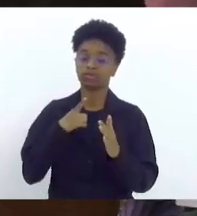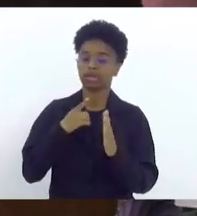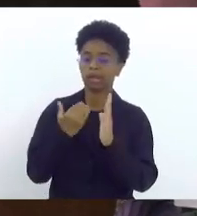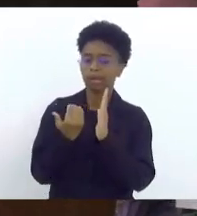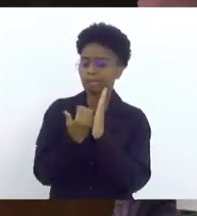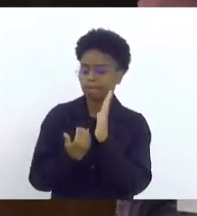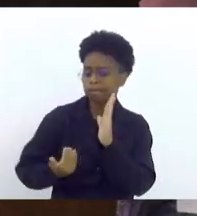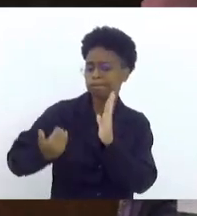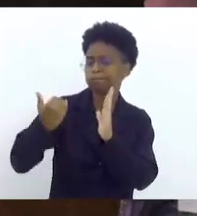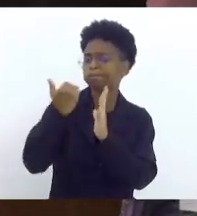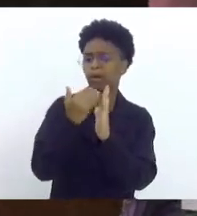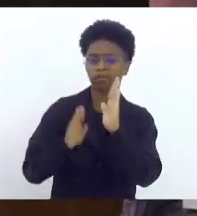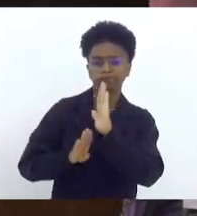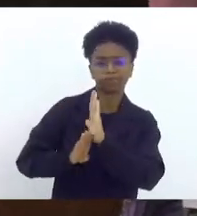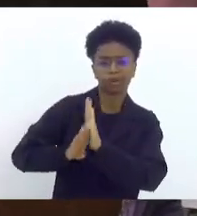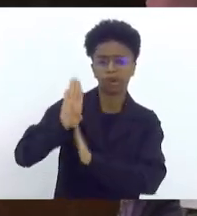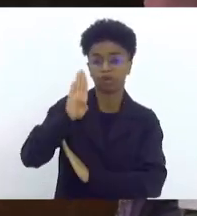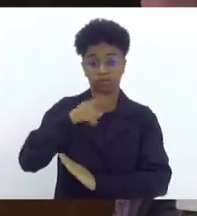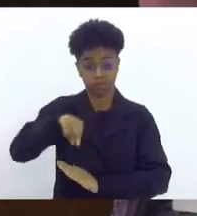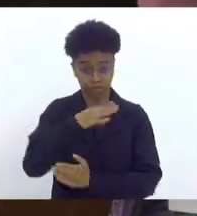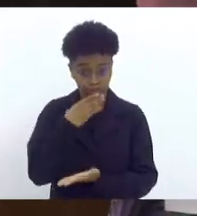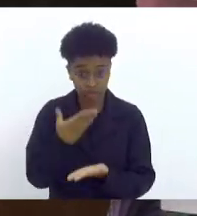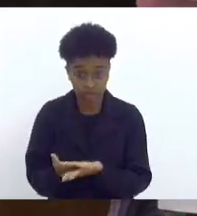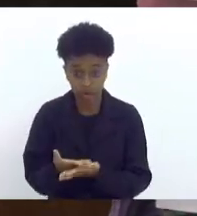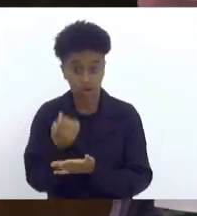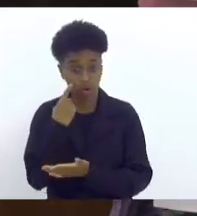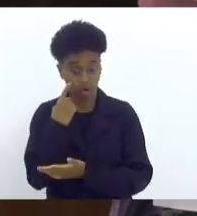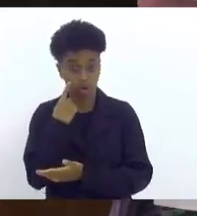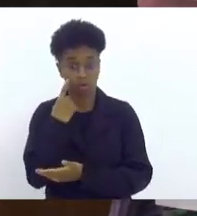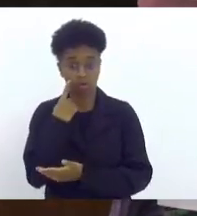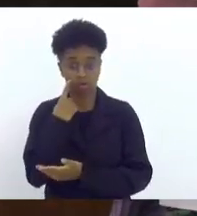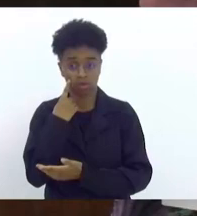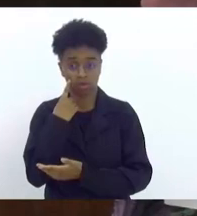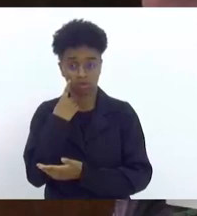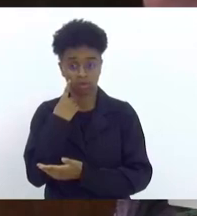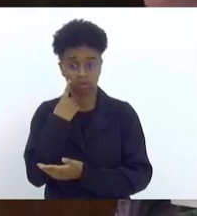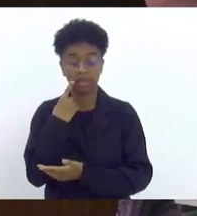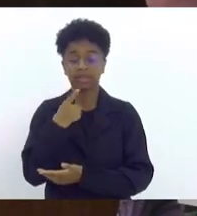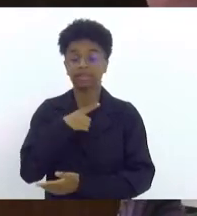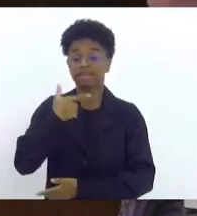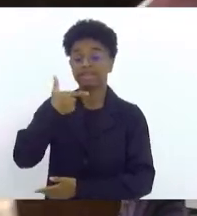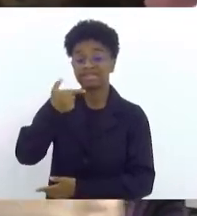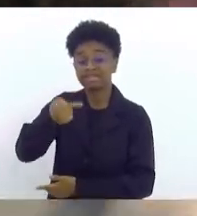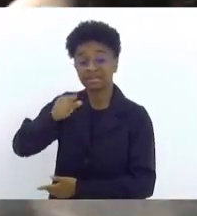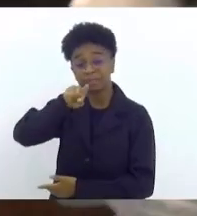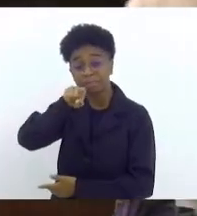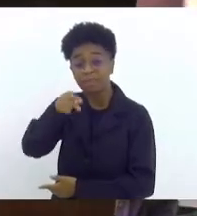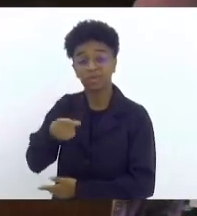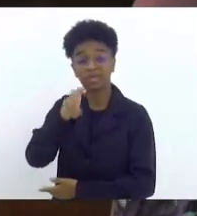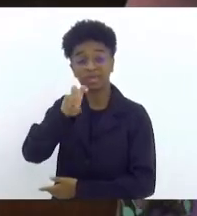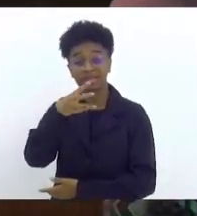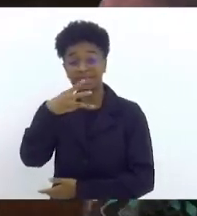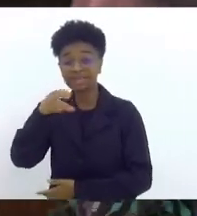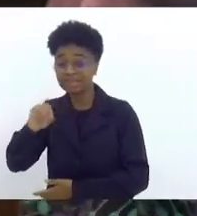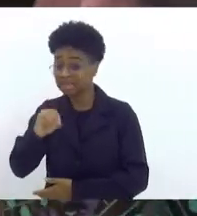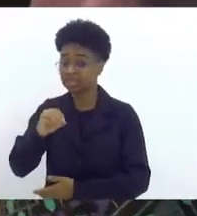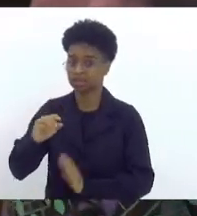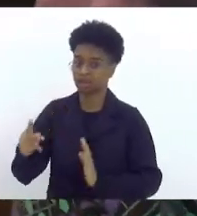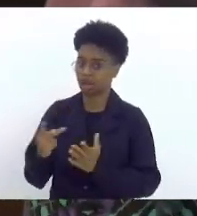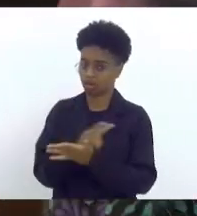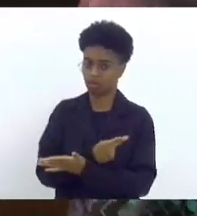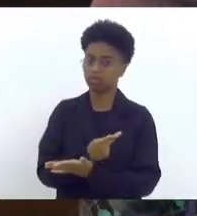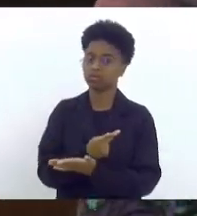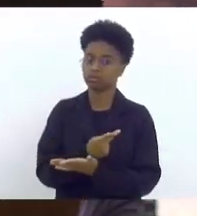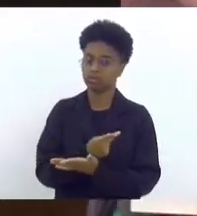pasmem, todas e todos os senhores, ao patamar de 27.530 casos. e só